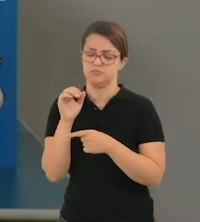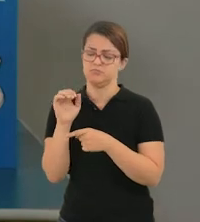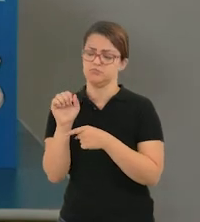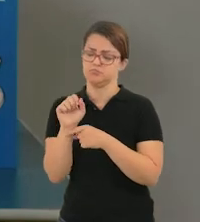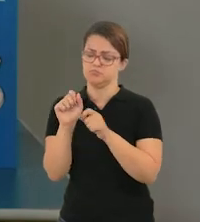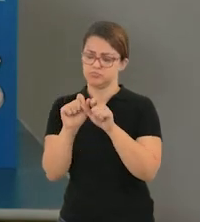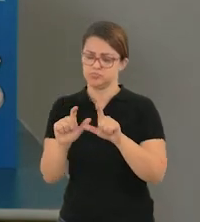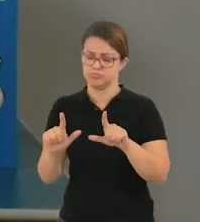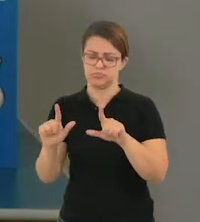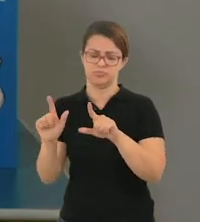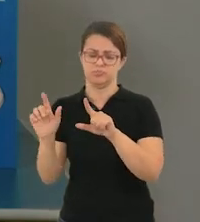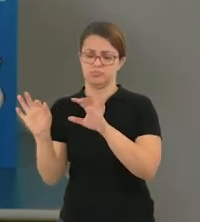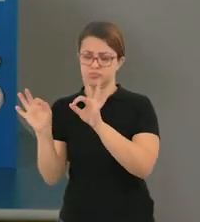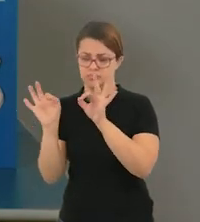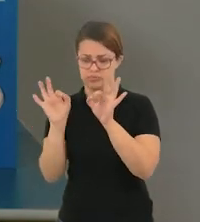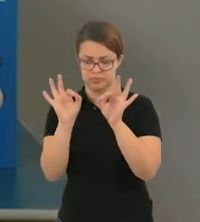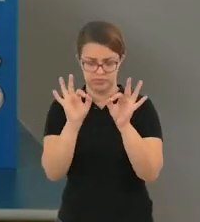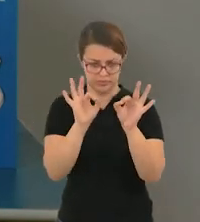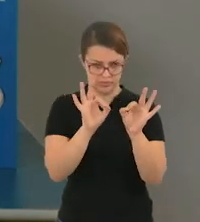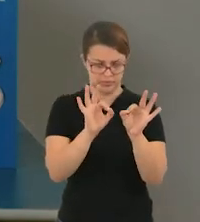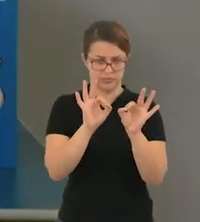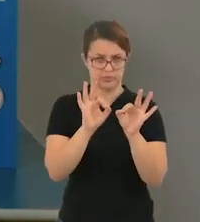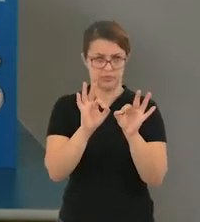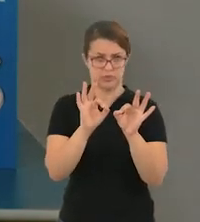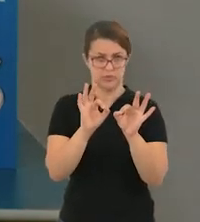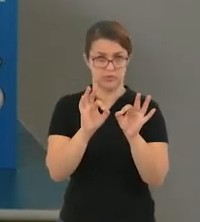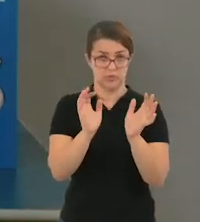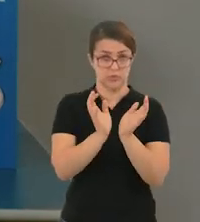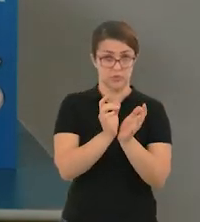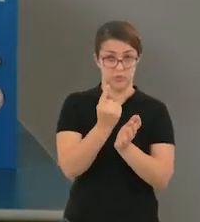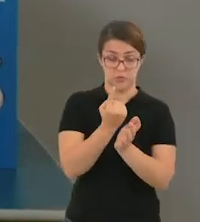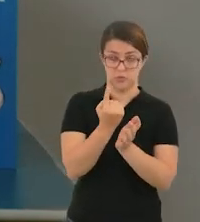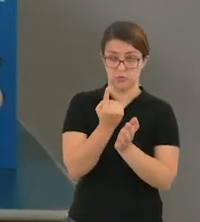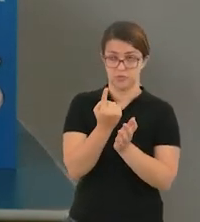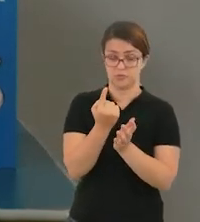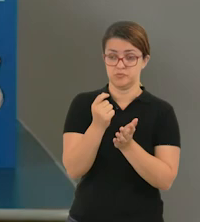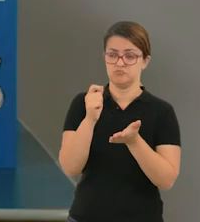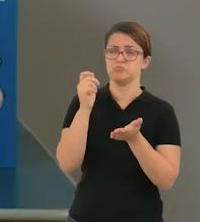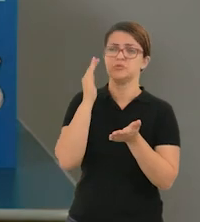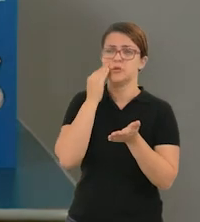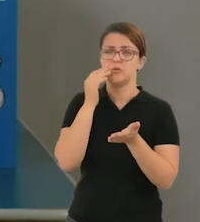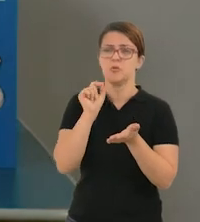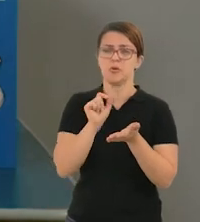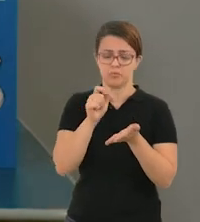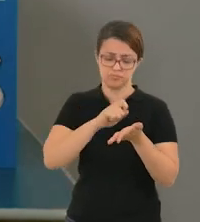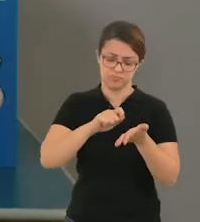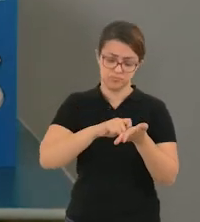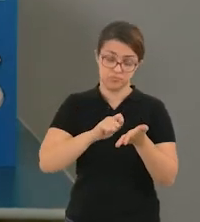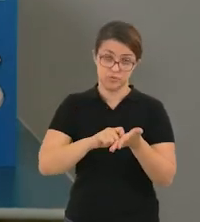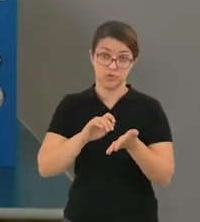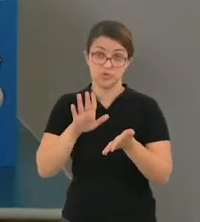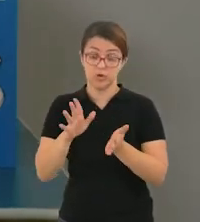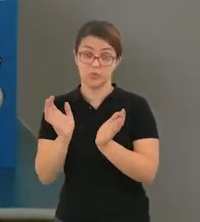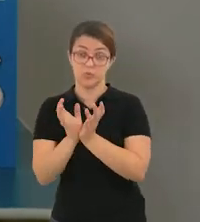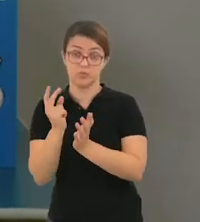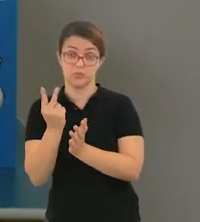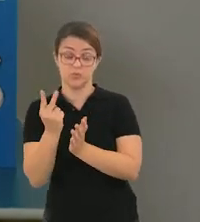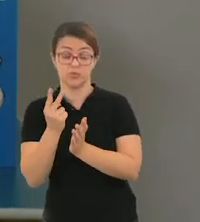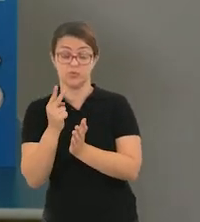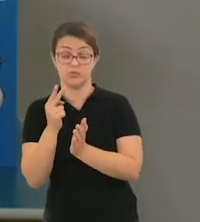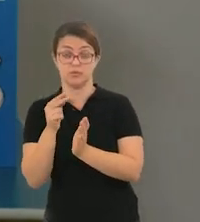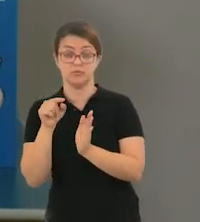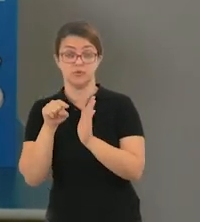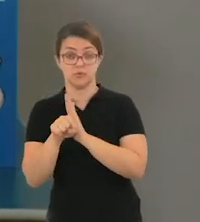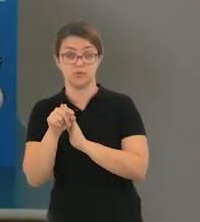assisti-lo. O termo 1 vai registrar no caderno o que compreendeu e o termo 2 vai responder algumas perguntinhas. Como por